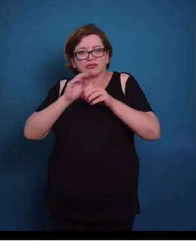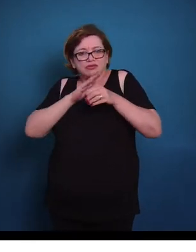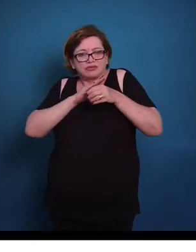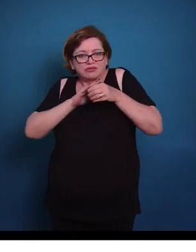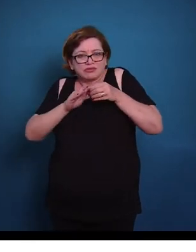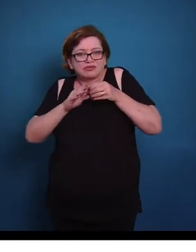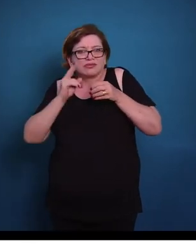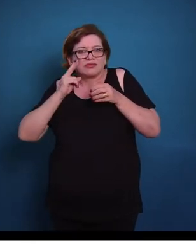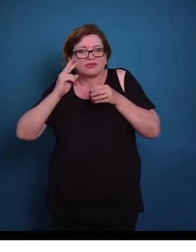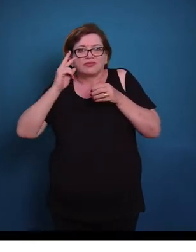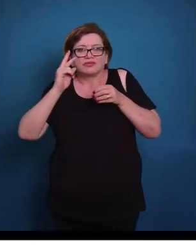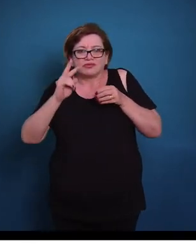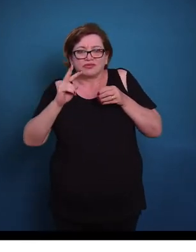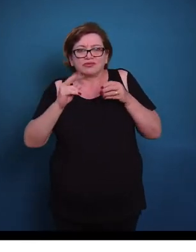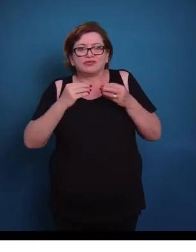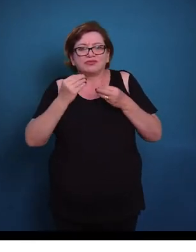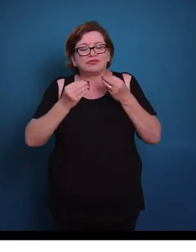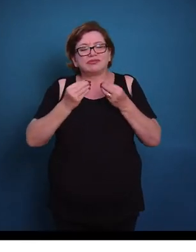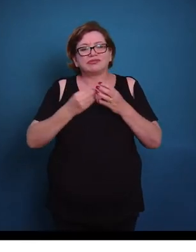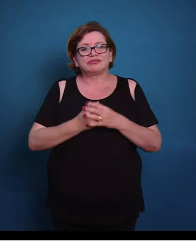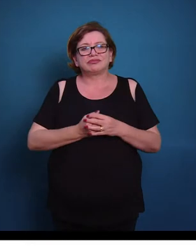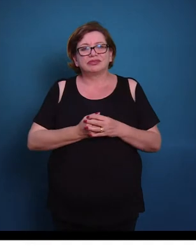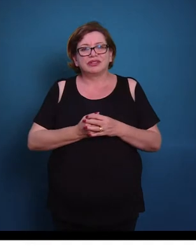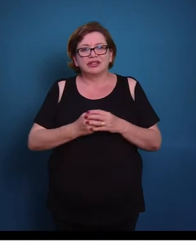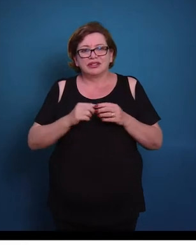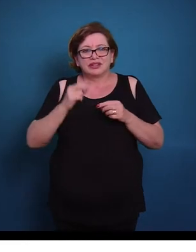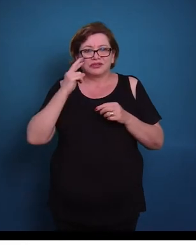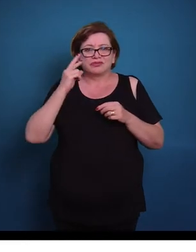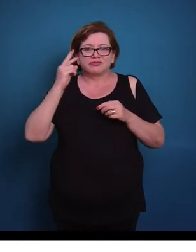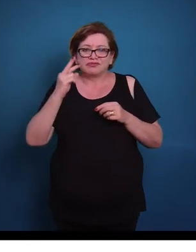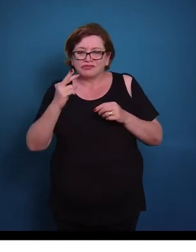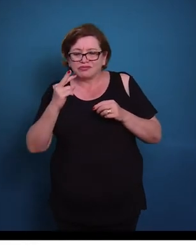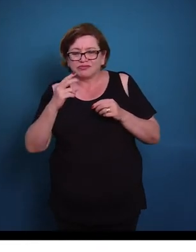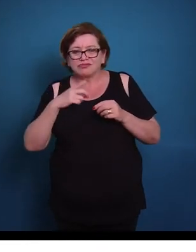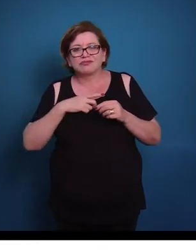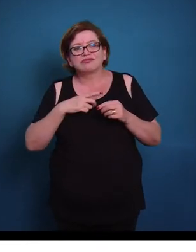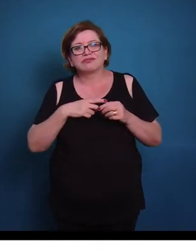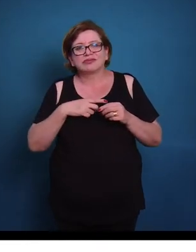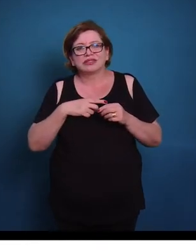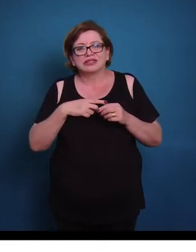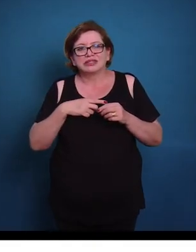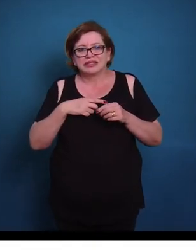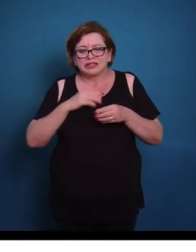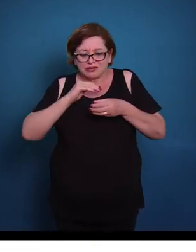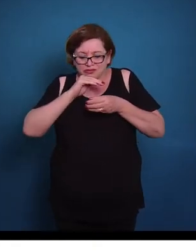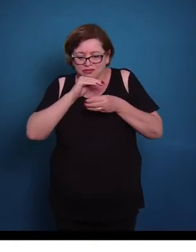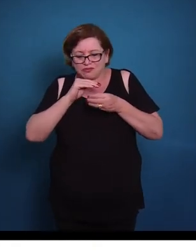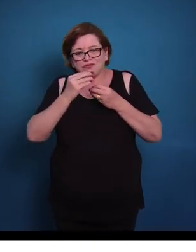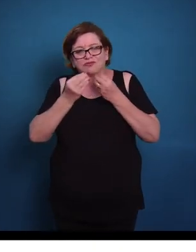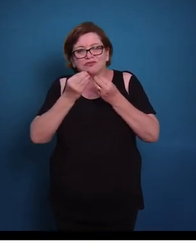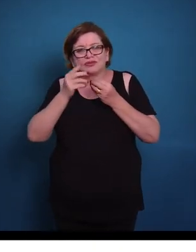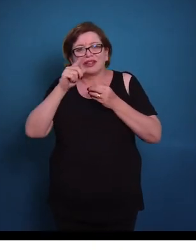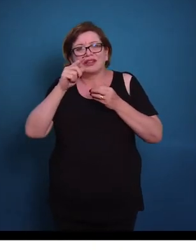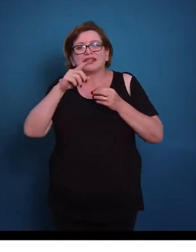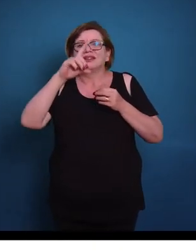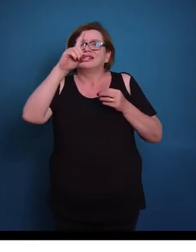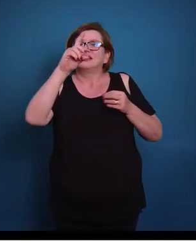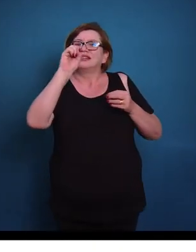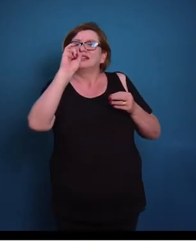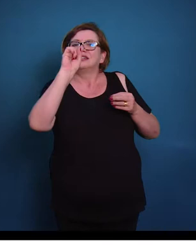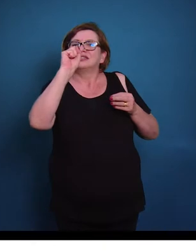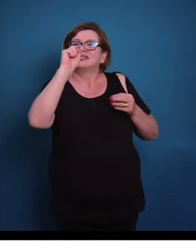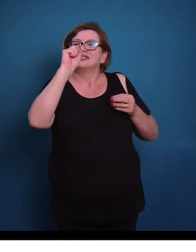corte histológico. Então aqui essas linhas que nós temos, né? Essas linhas transversais são os discos